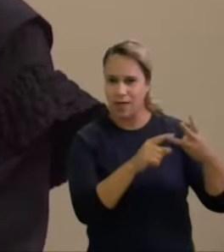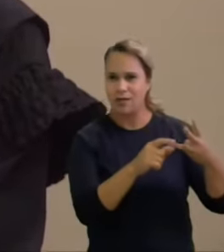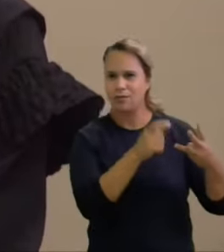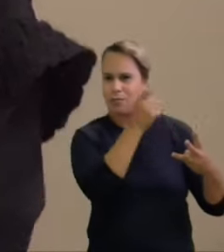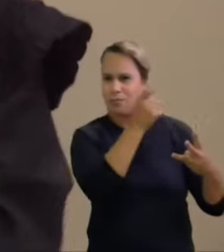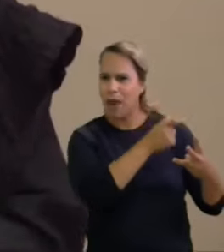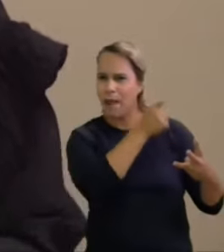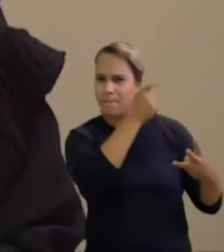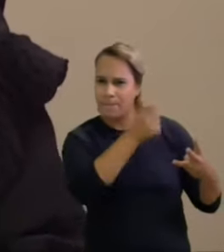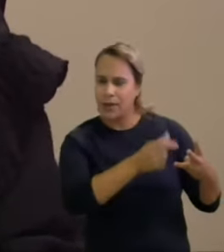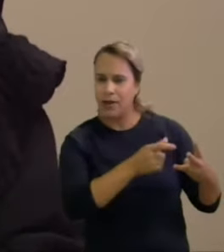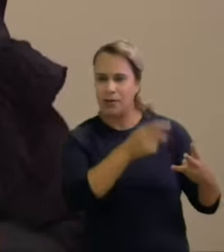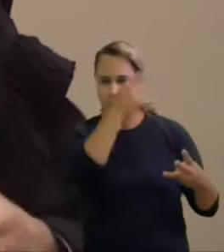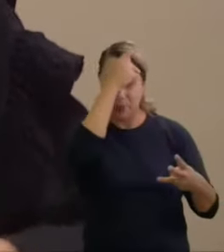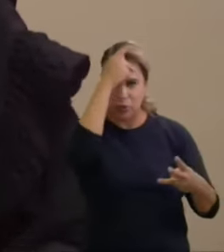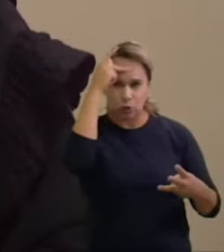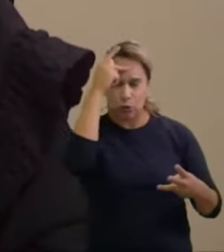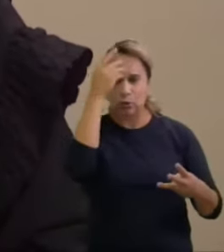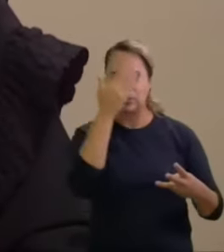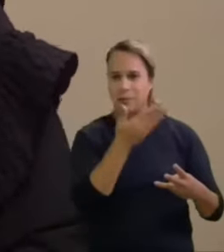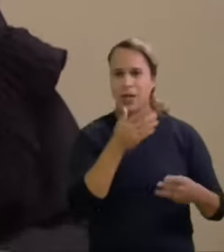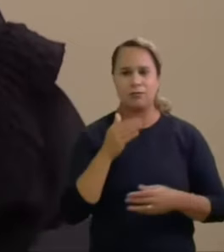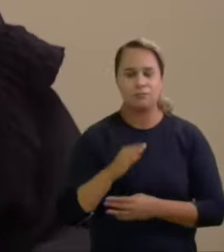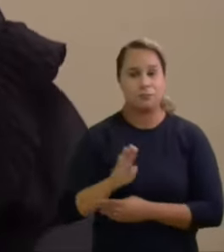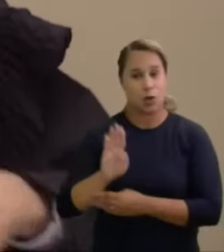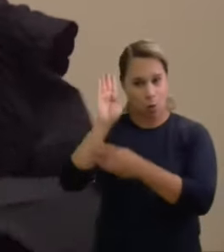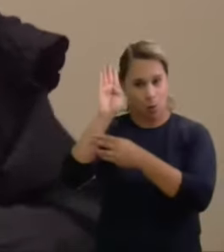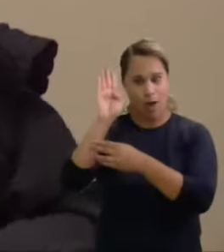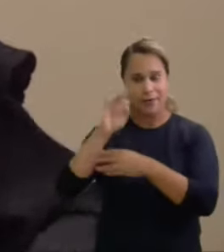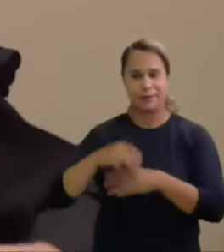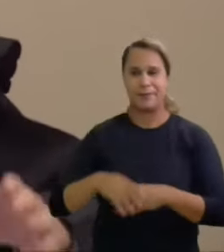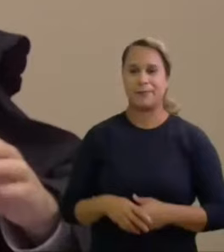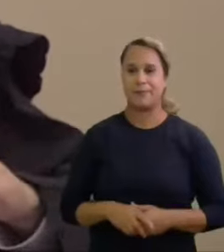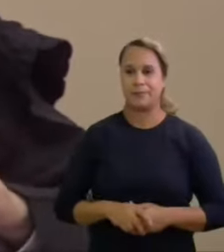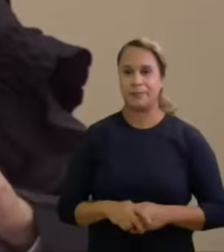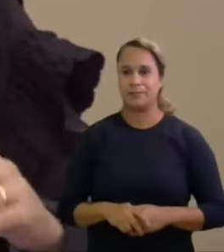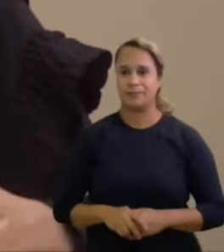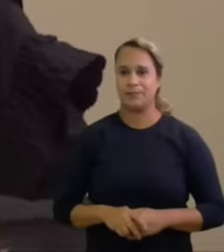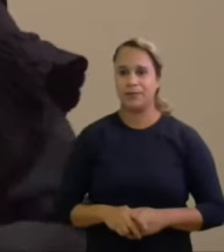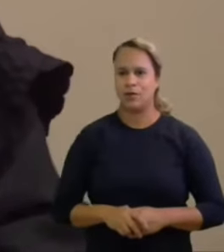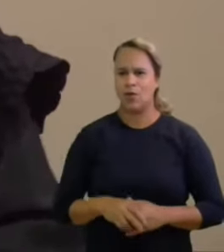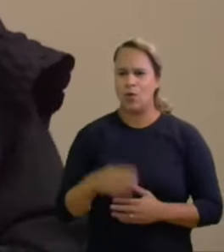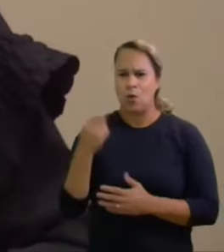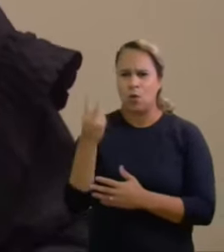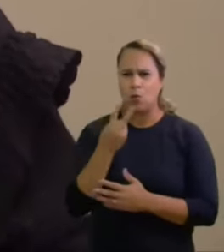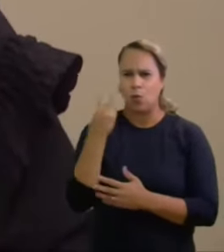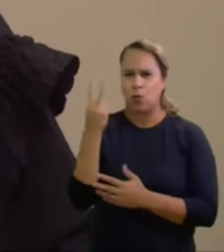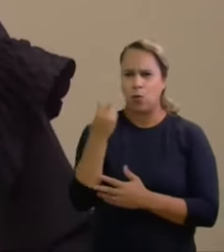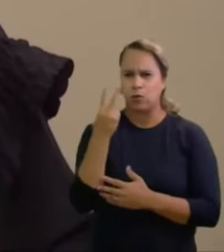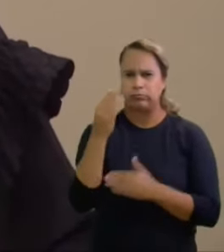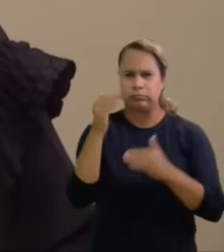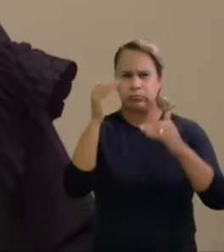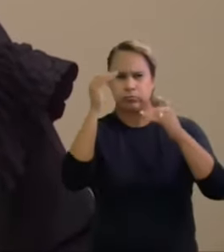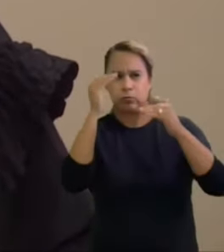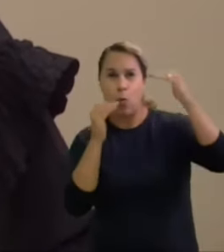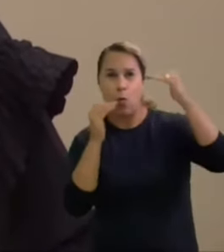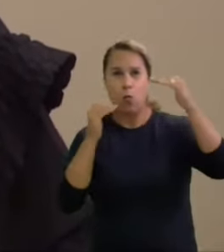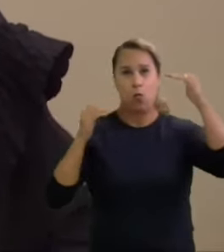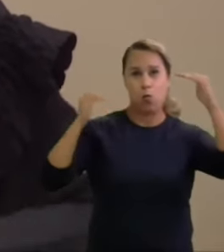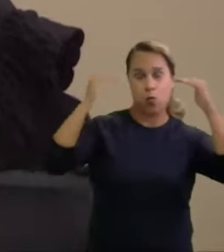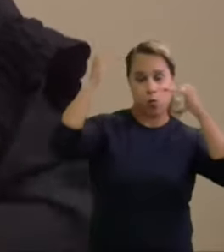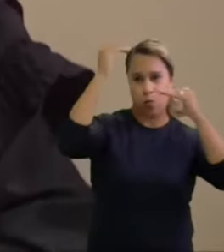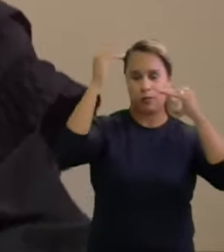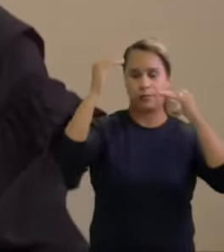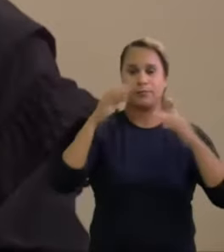pleito então assim os valores são discrepantes são muito a distância entre os valores constatados aqui